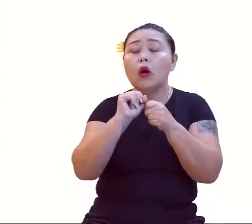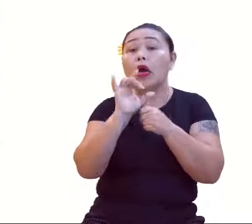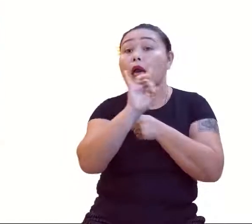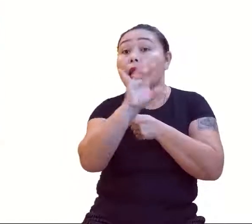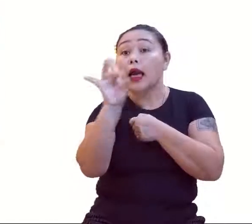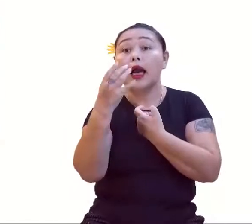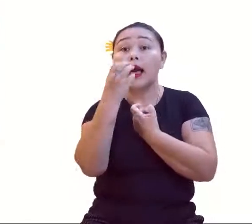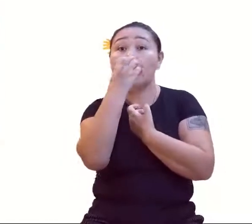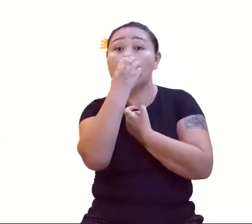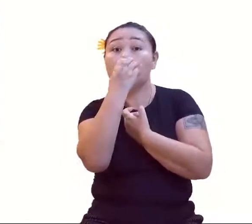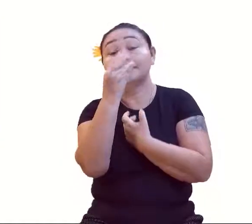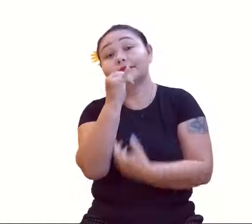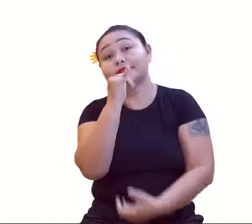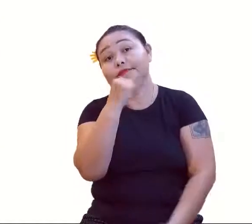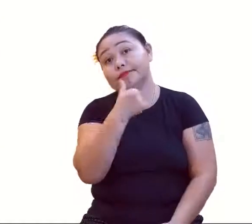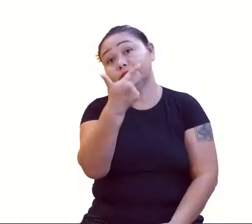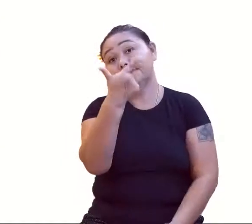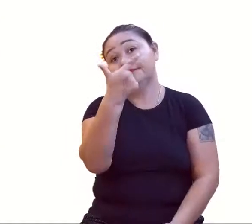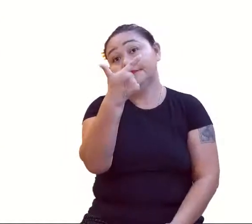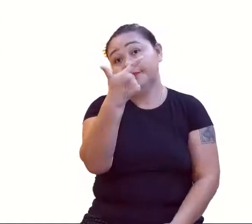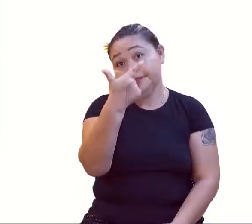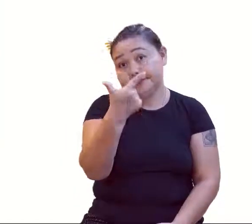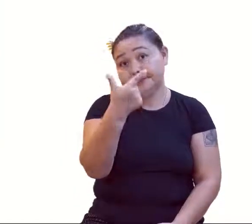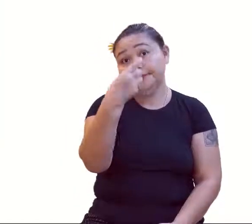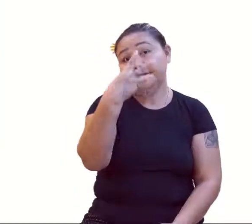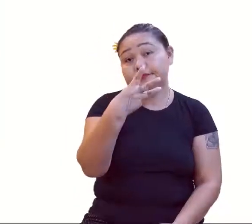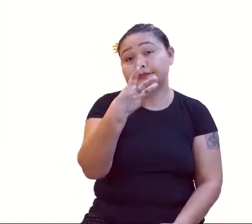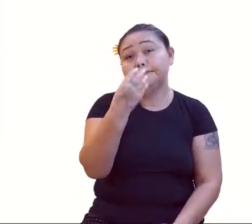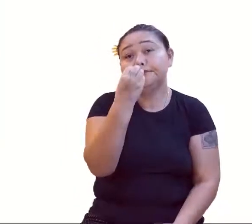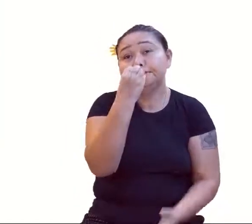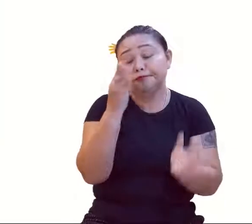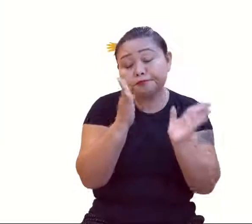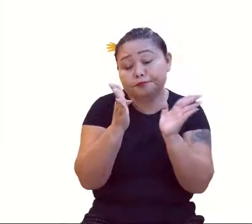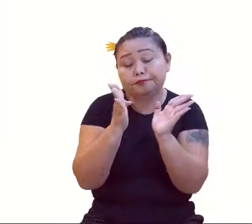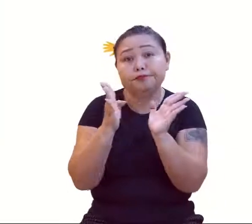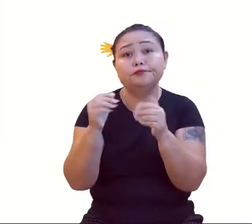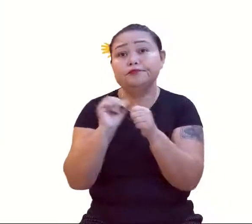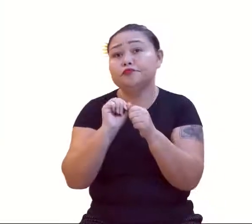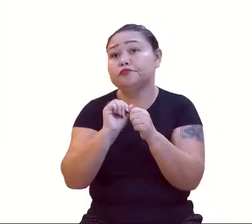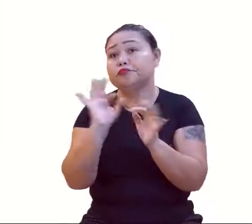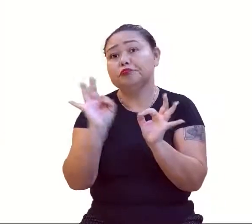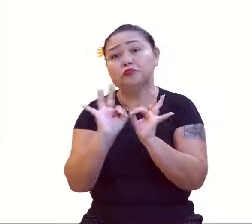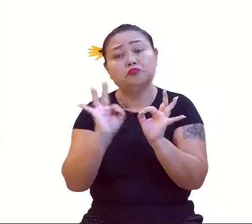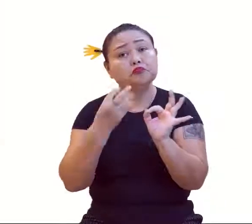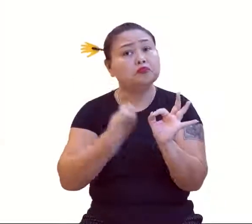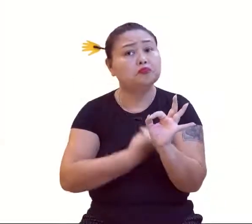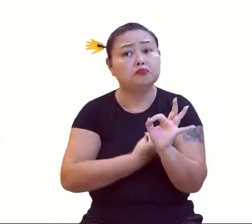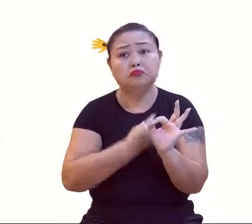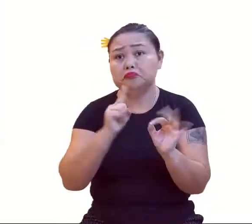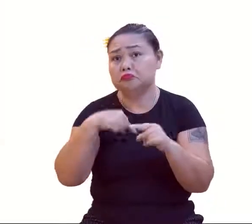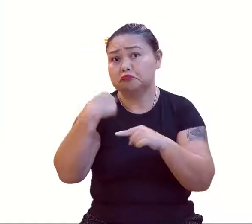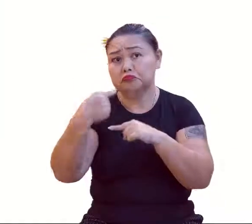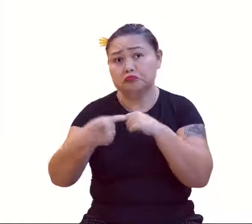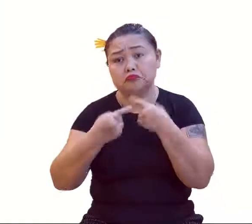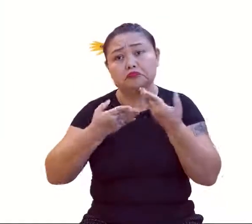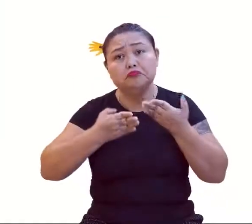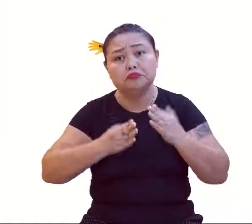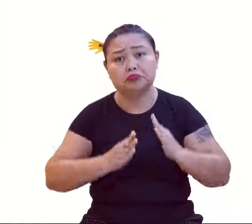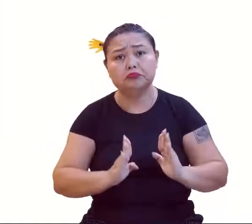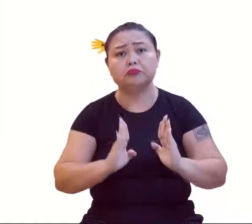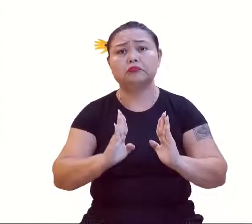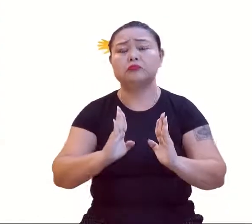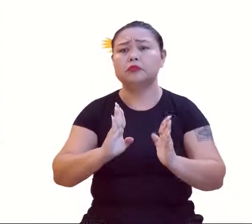Infelizmente, 23 cãezinhos não sobreviveram após o parto. Nossa, mas é